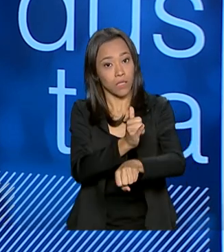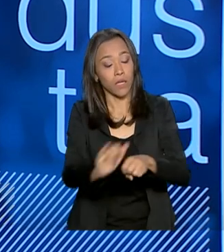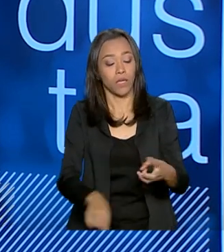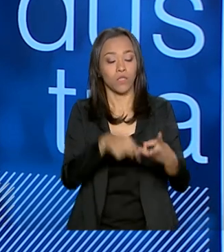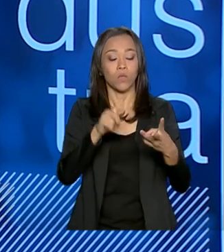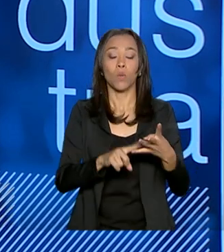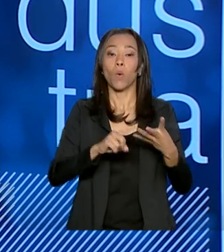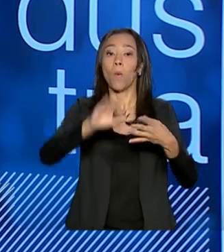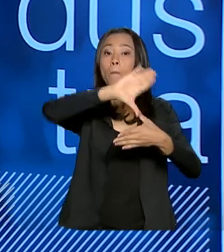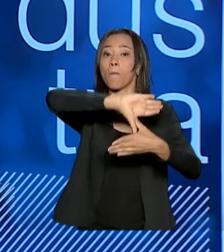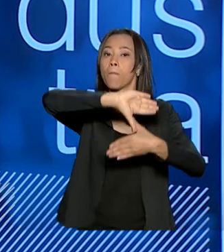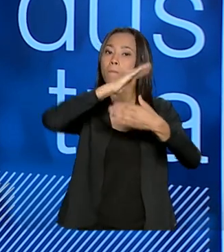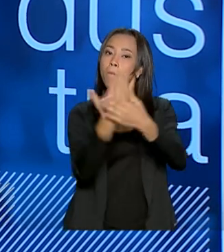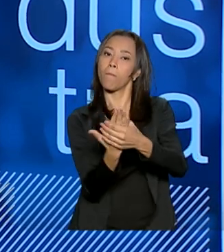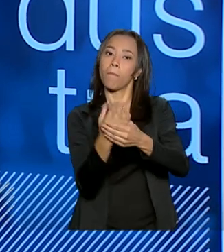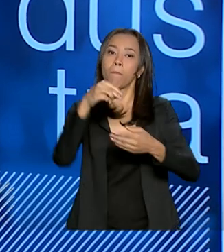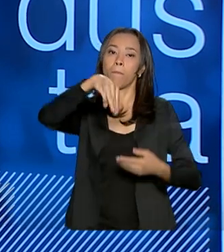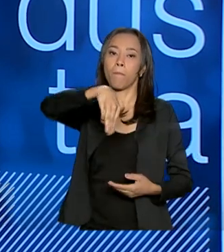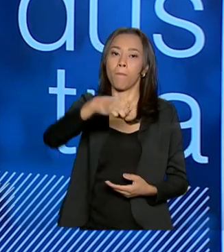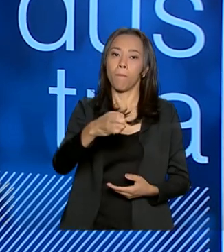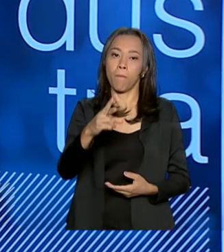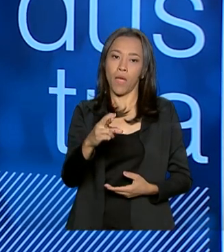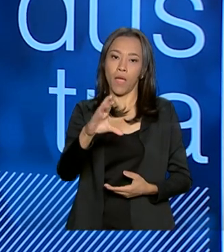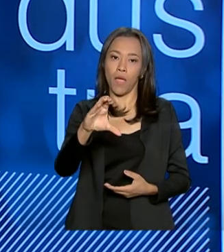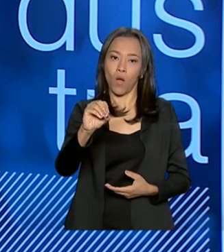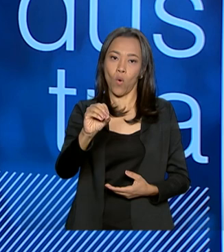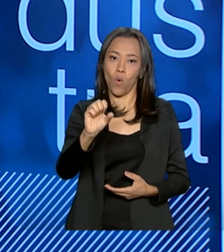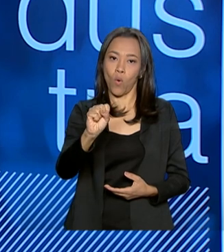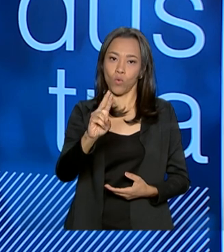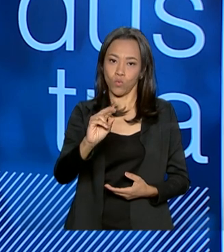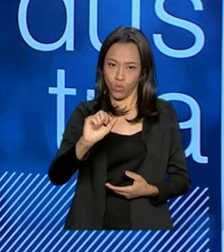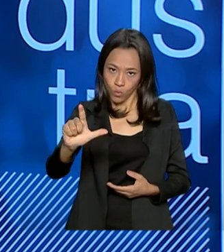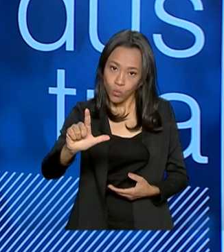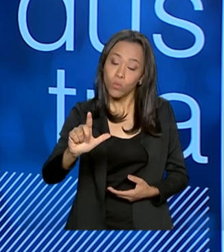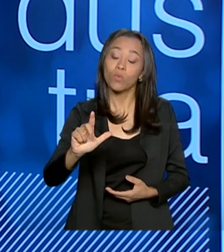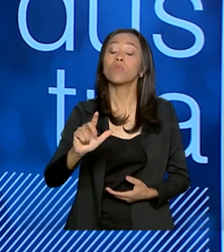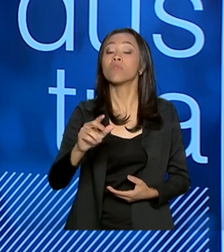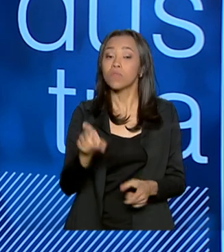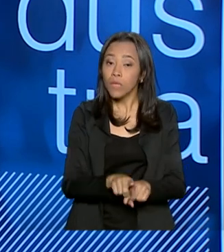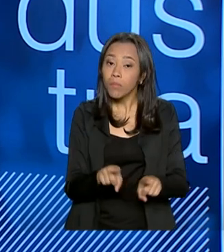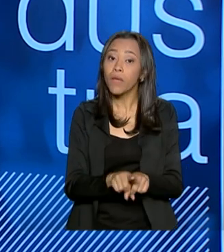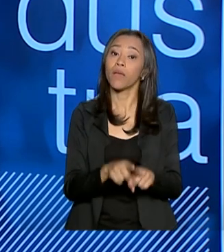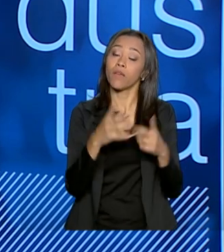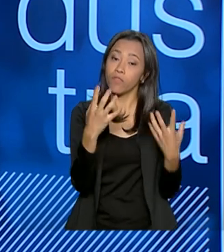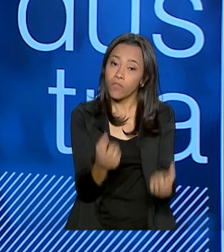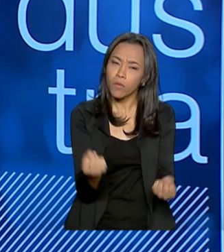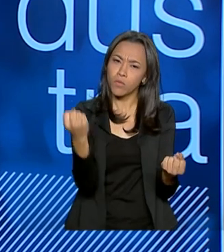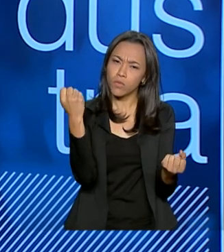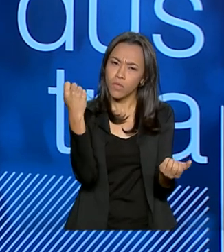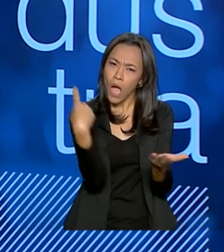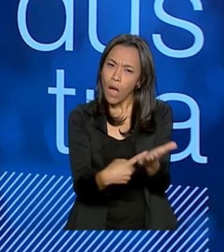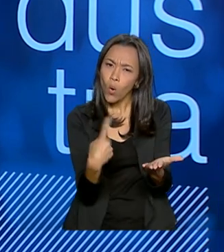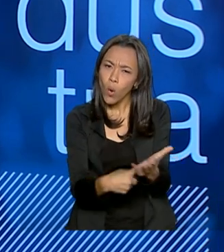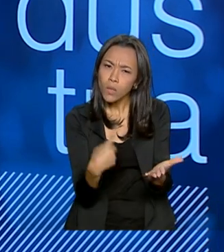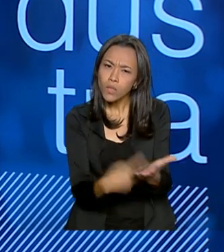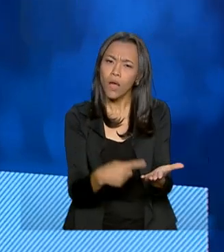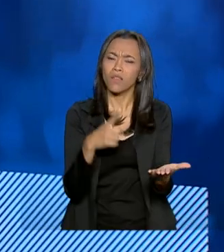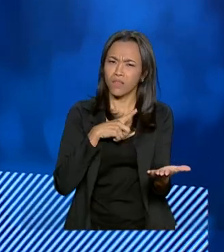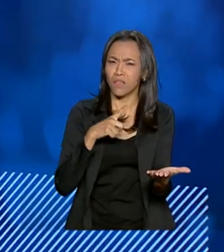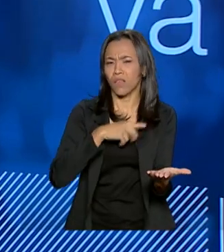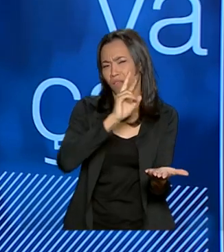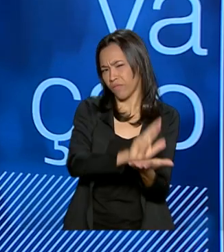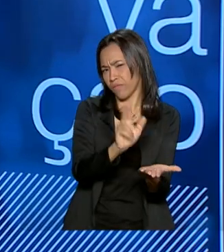Mercosul, que nós temos que chegar a um acordo final desse Mercosul, que ainda tem muita